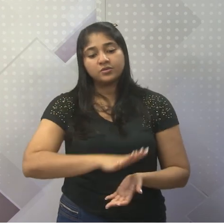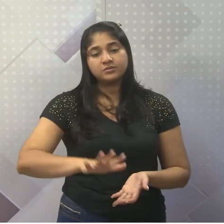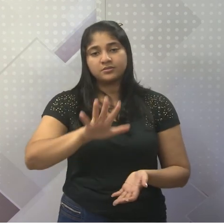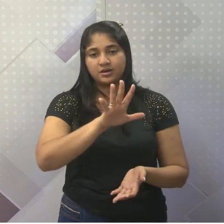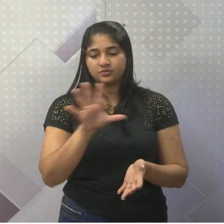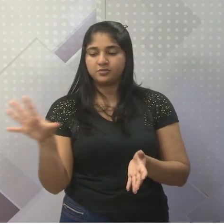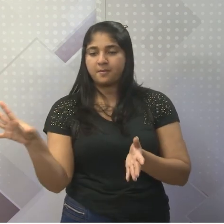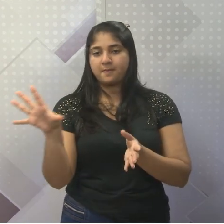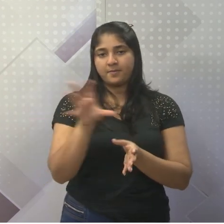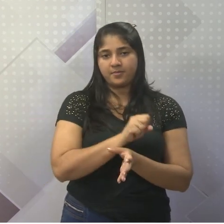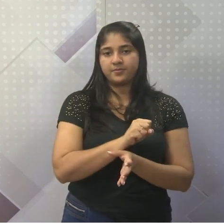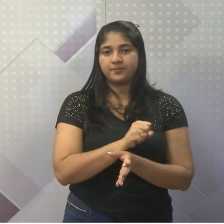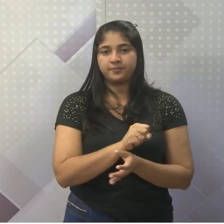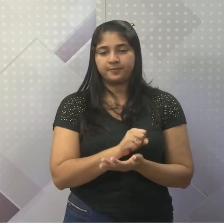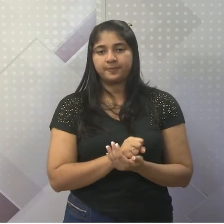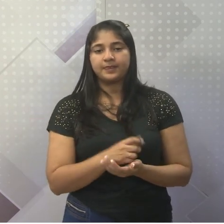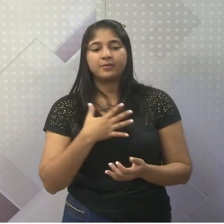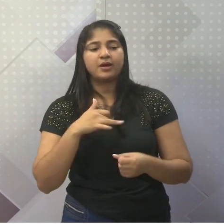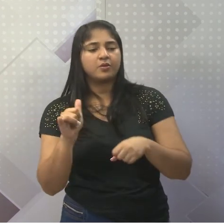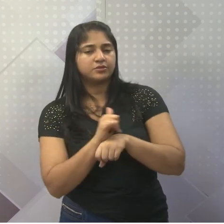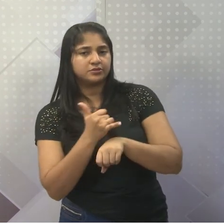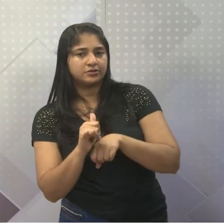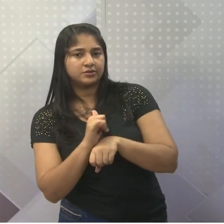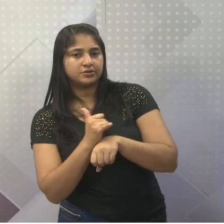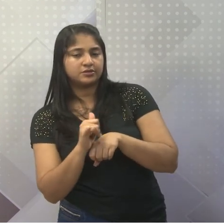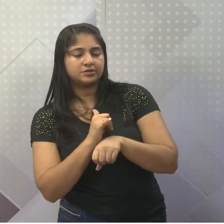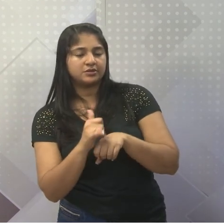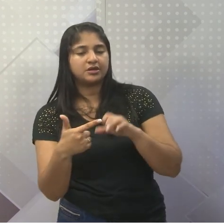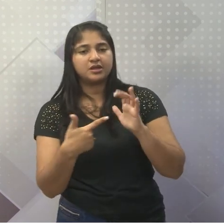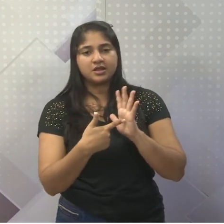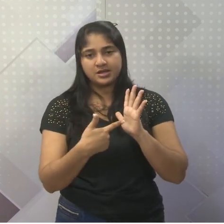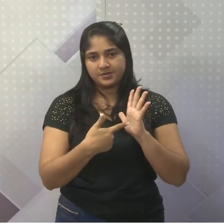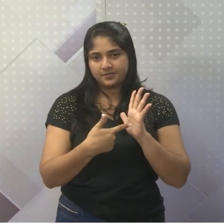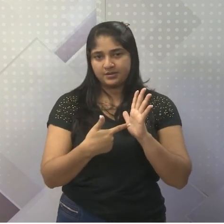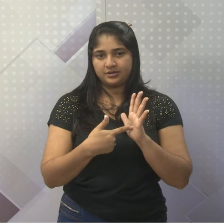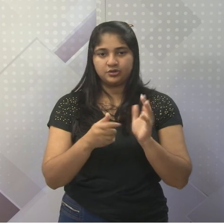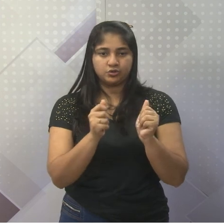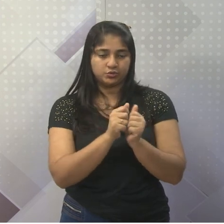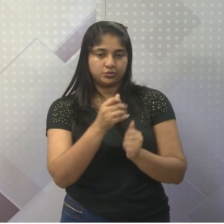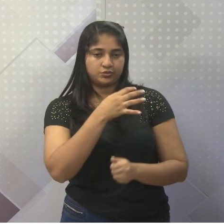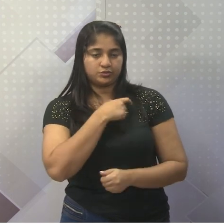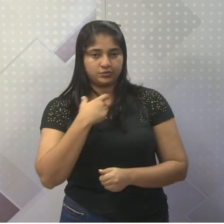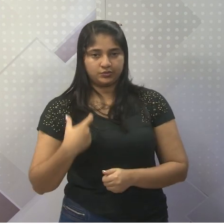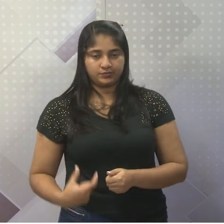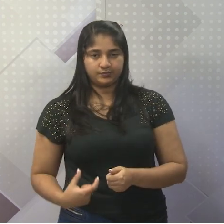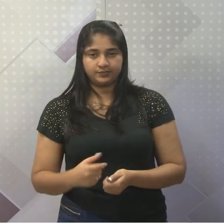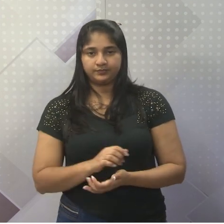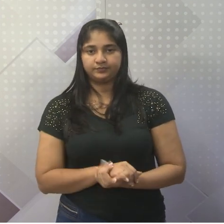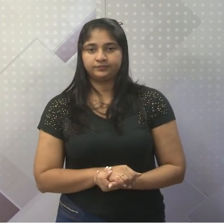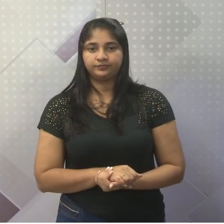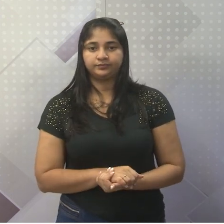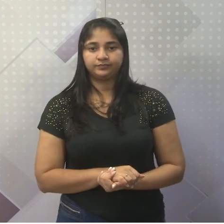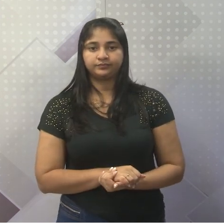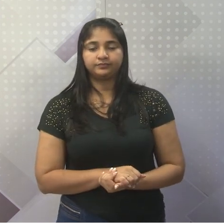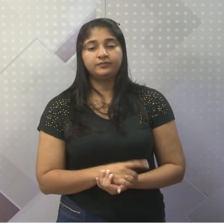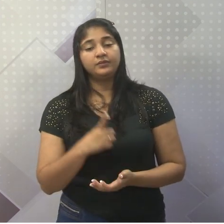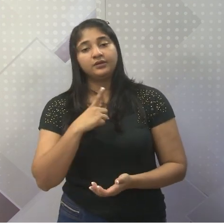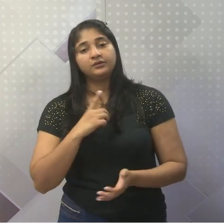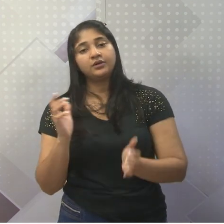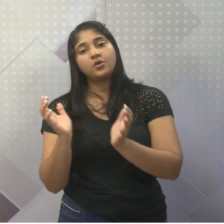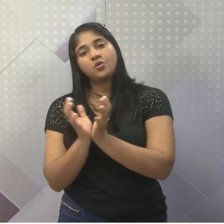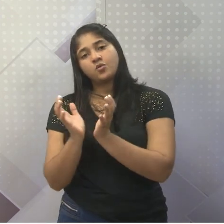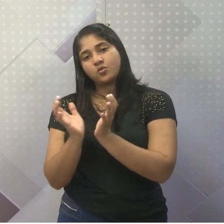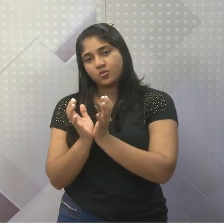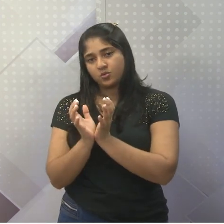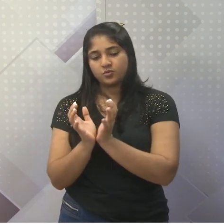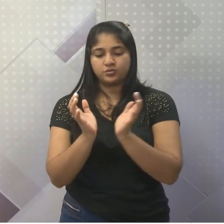Paquistão. Que é a região estratégica que faz limite, fronteira com a China. Está certo? Isso tem alguns grupos, como o